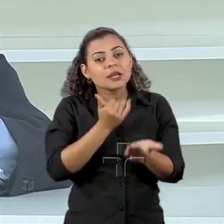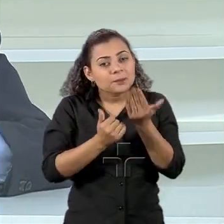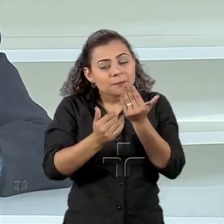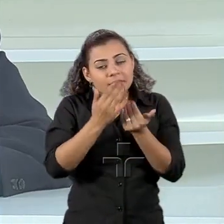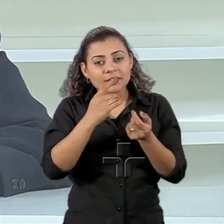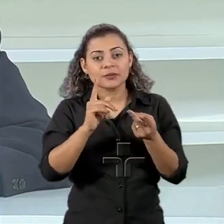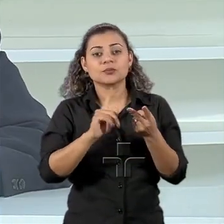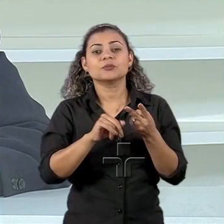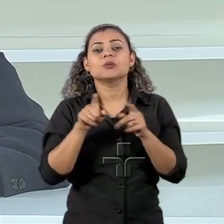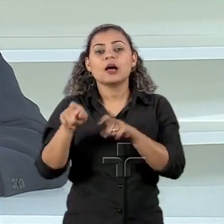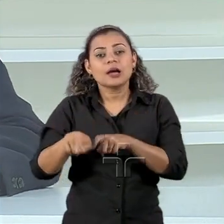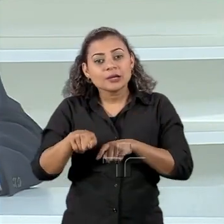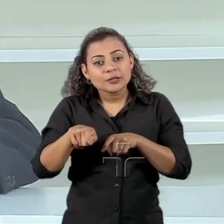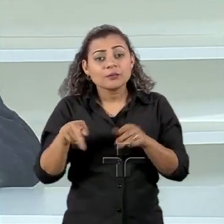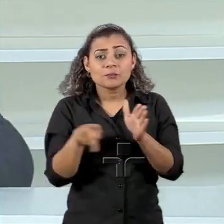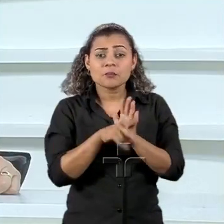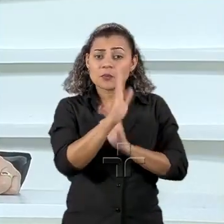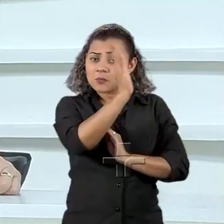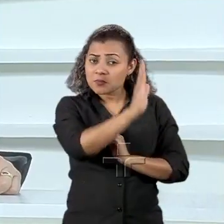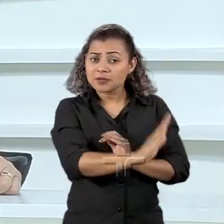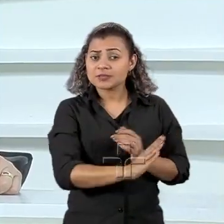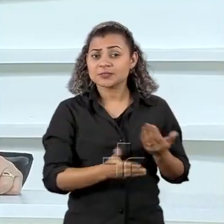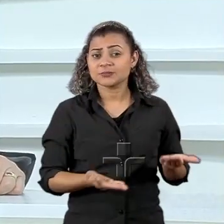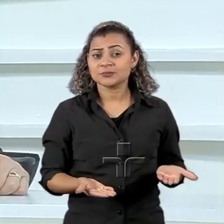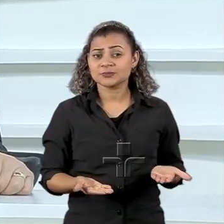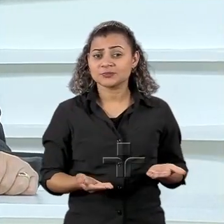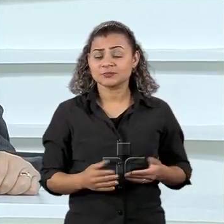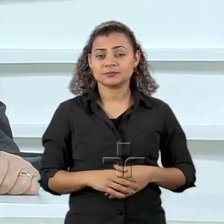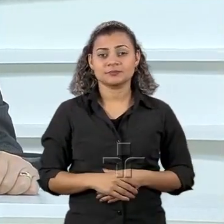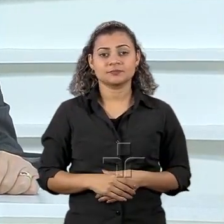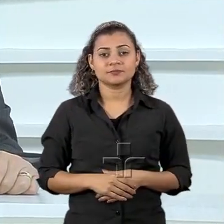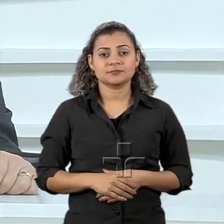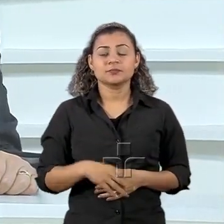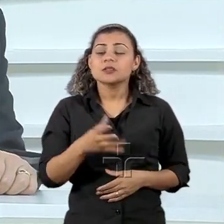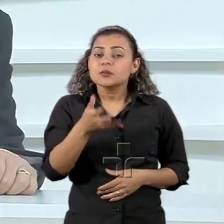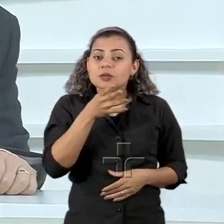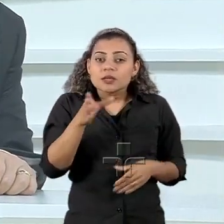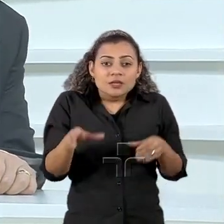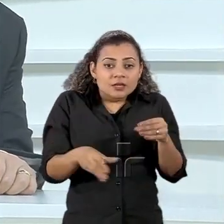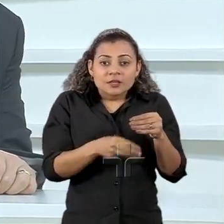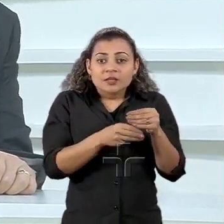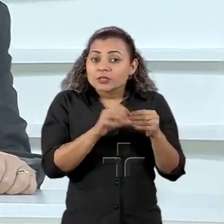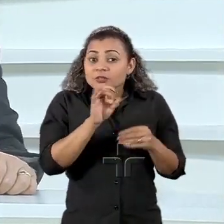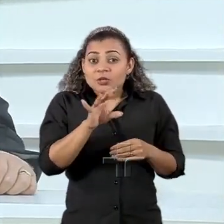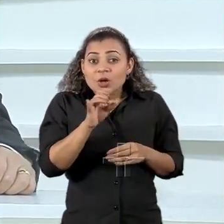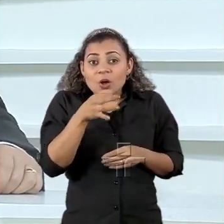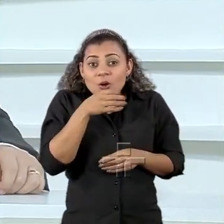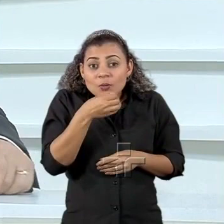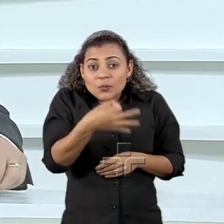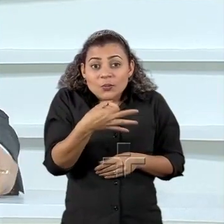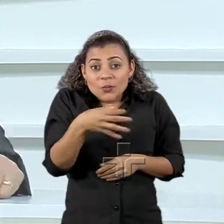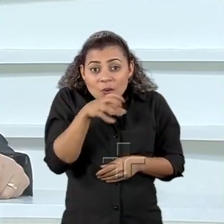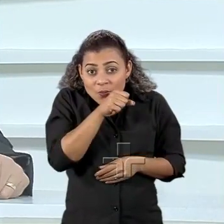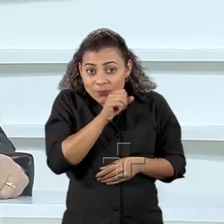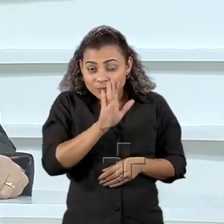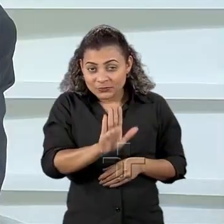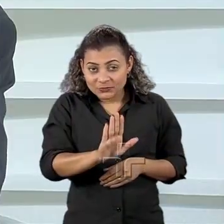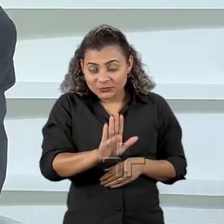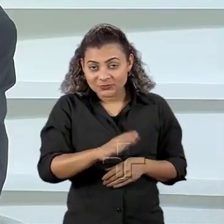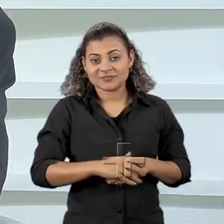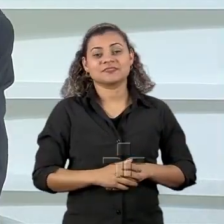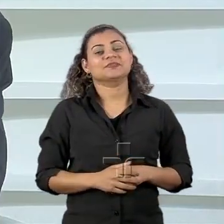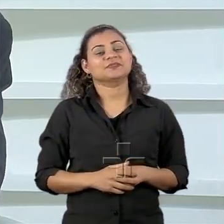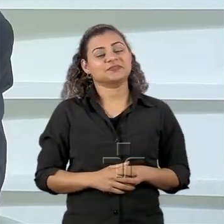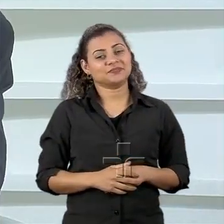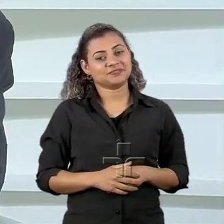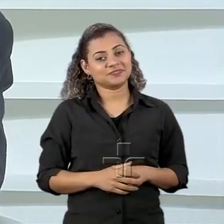e agrícolas do Brasil. Eu só queria... Vamos circular agora do anti-horário. Muito bem. Quando a